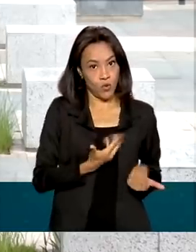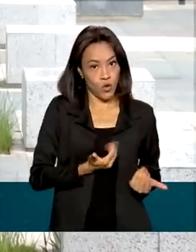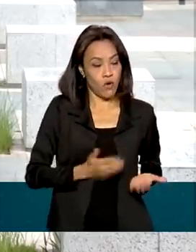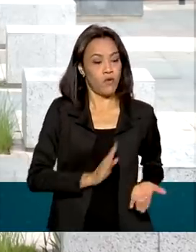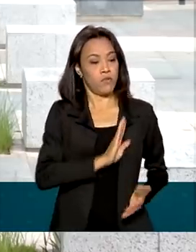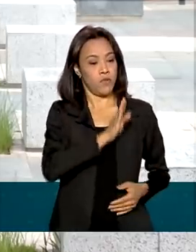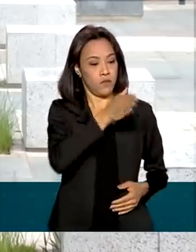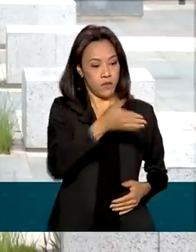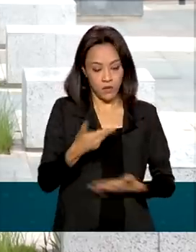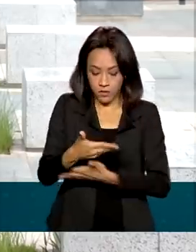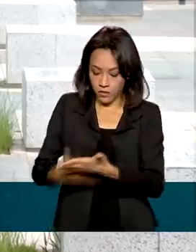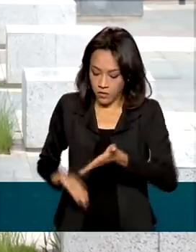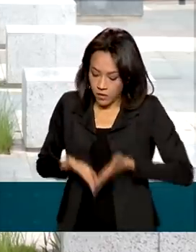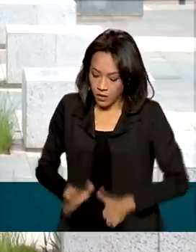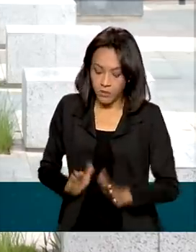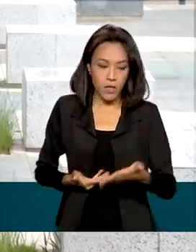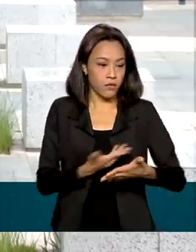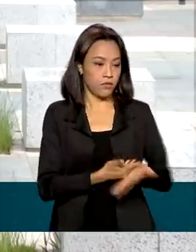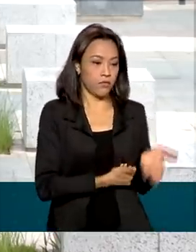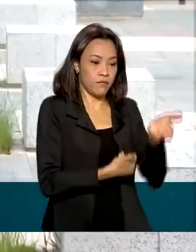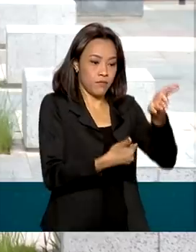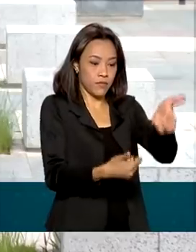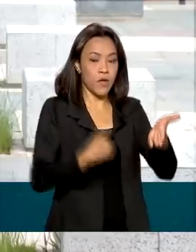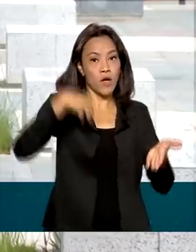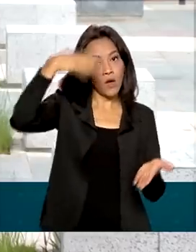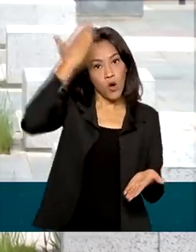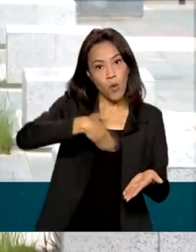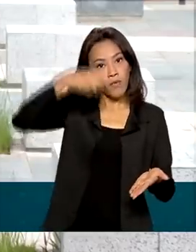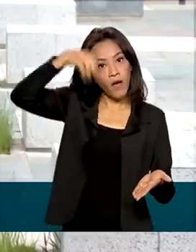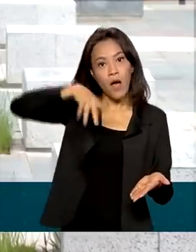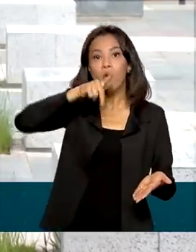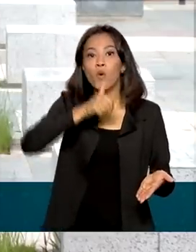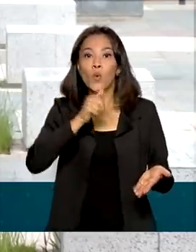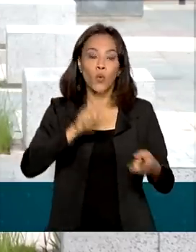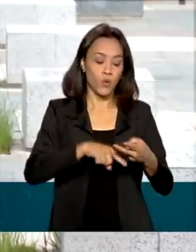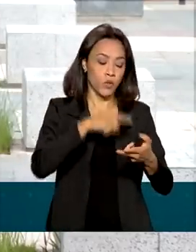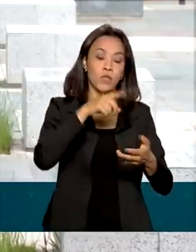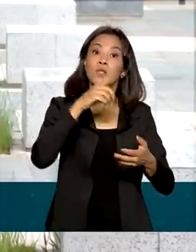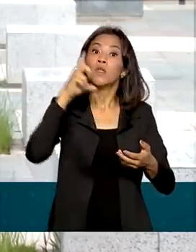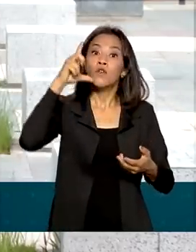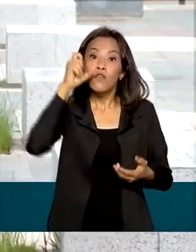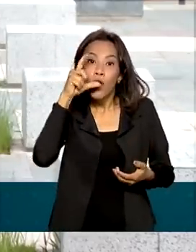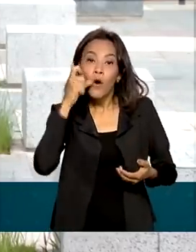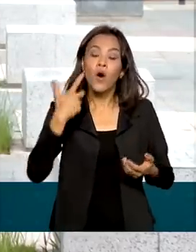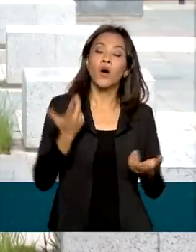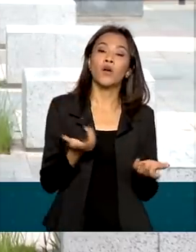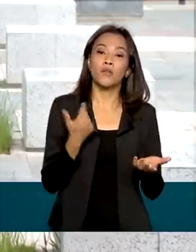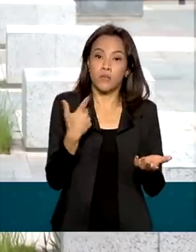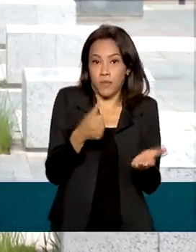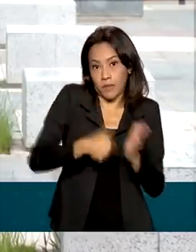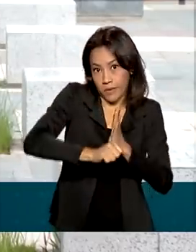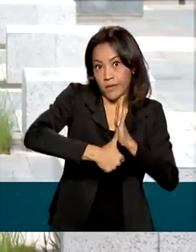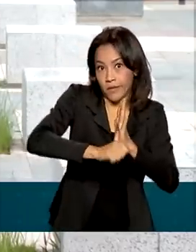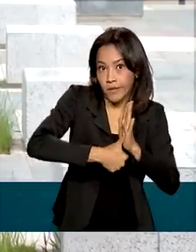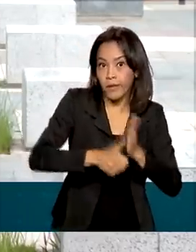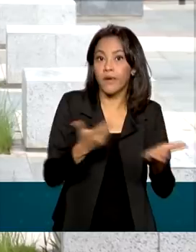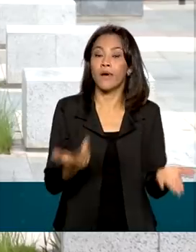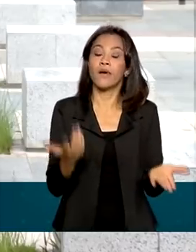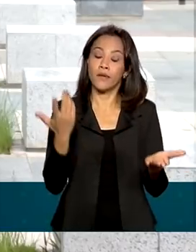a certidão de nascimento, comprovante de residência, documento oficial com foto, como a carteira de identidade,